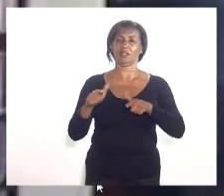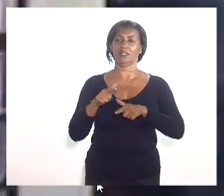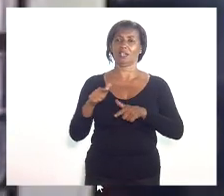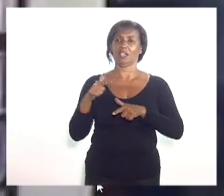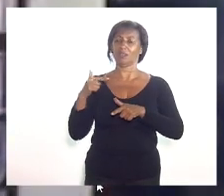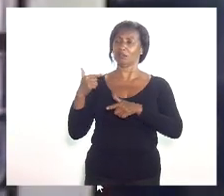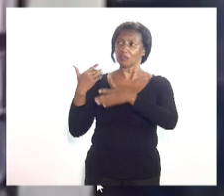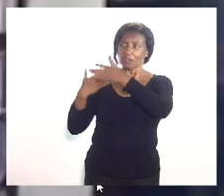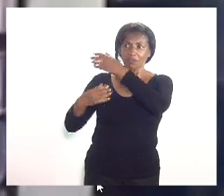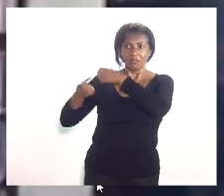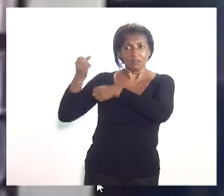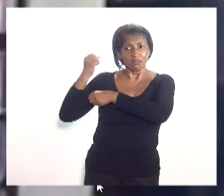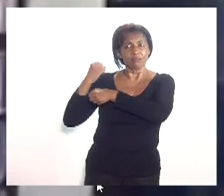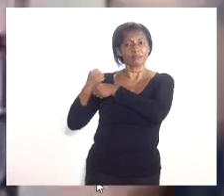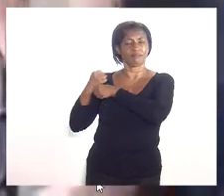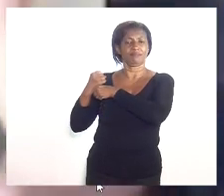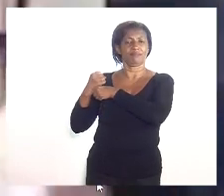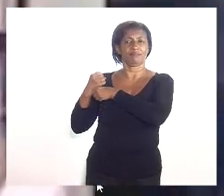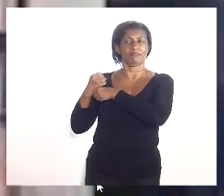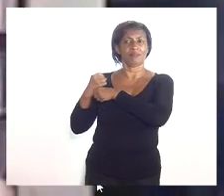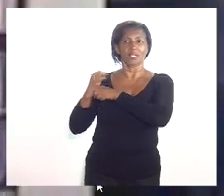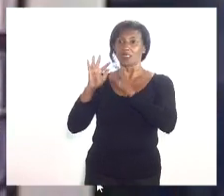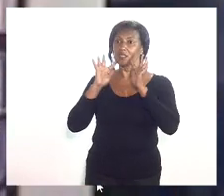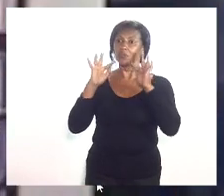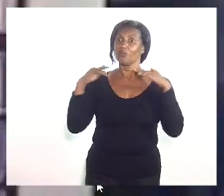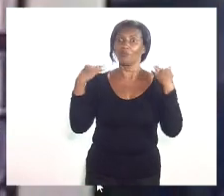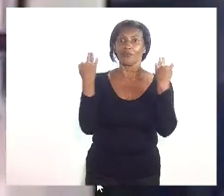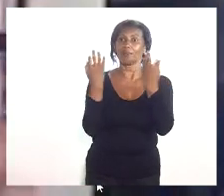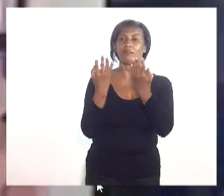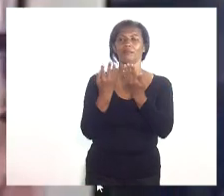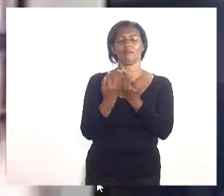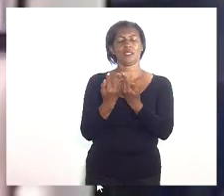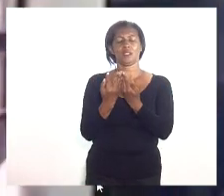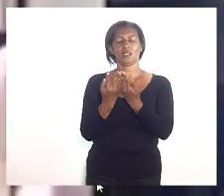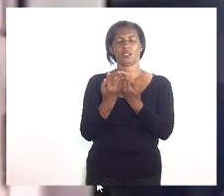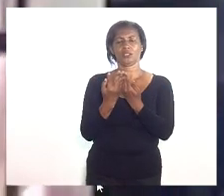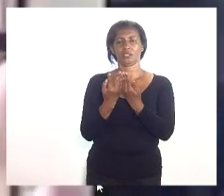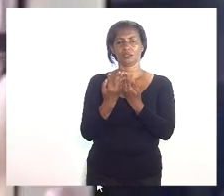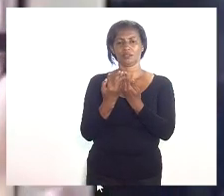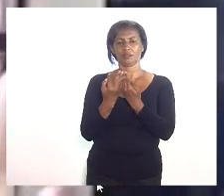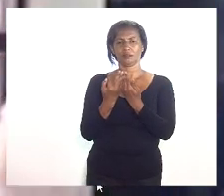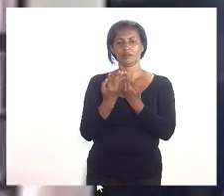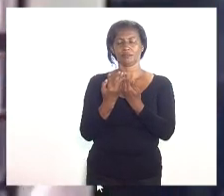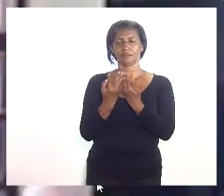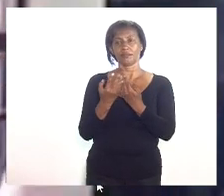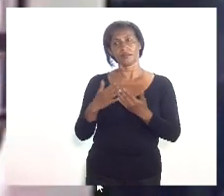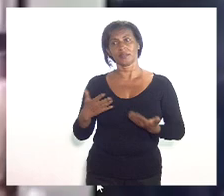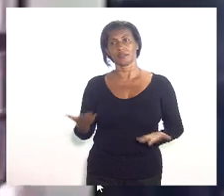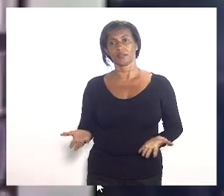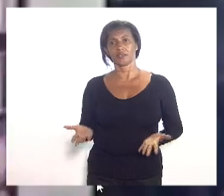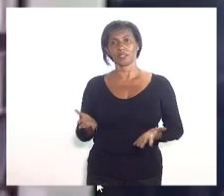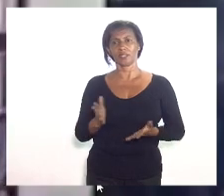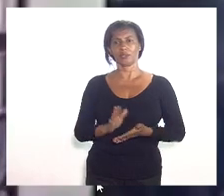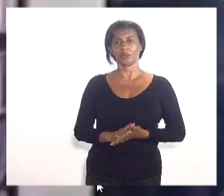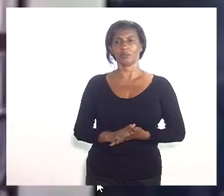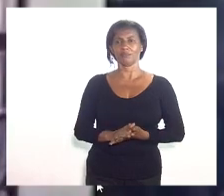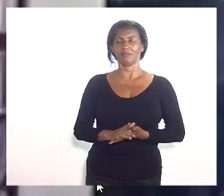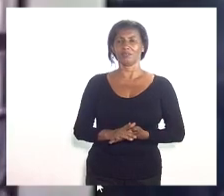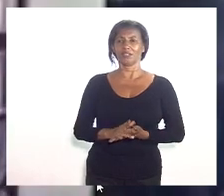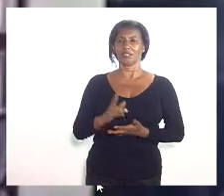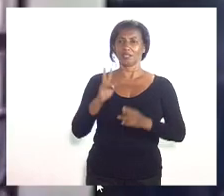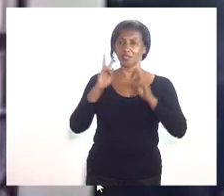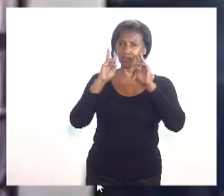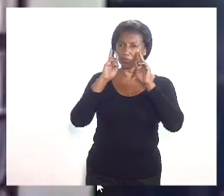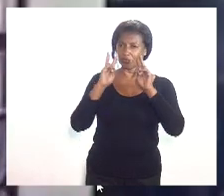recentemente e são famílias são famílias então eu tenho impressão que a